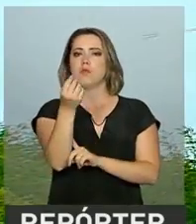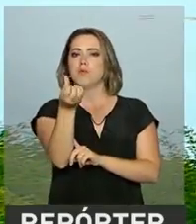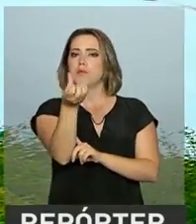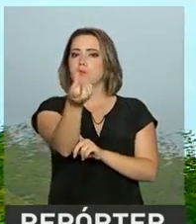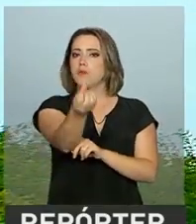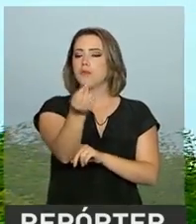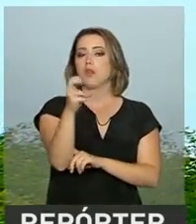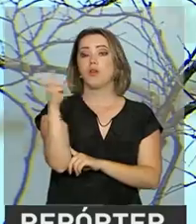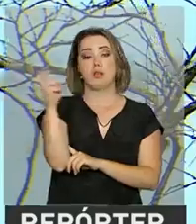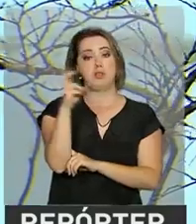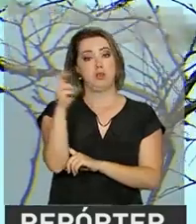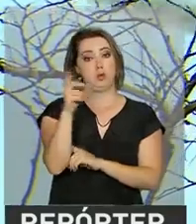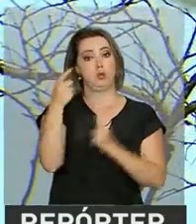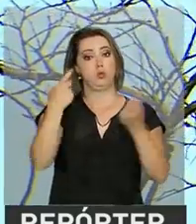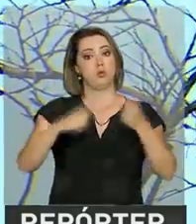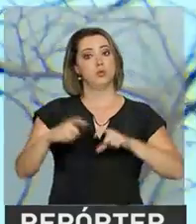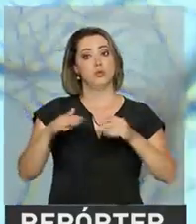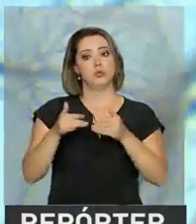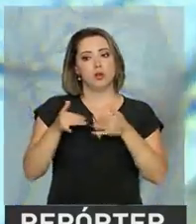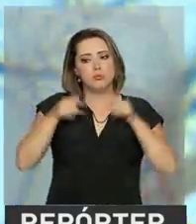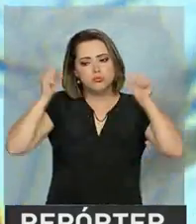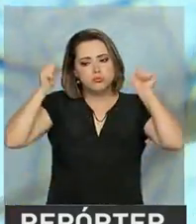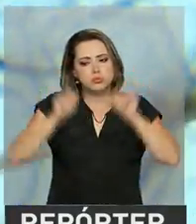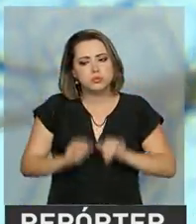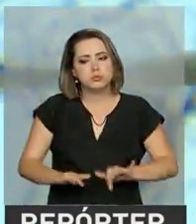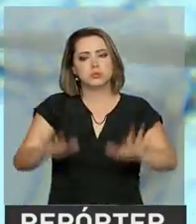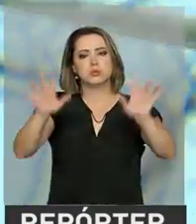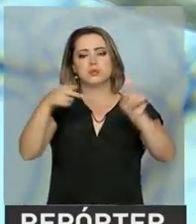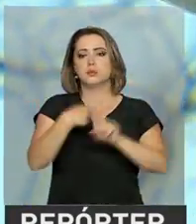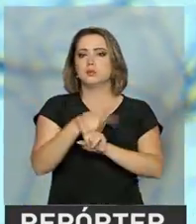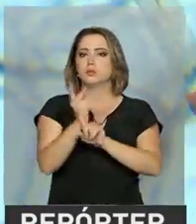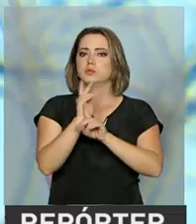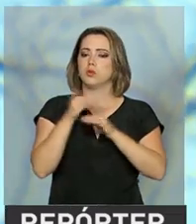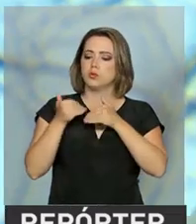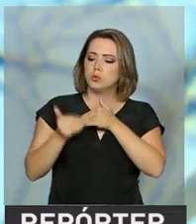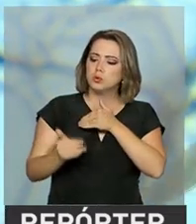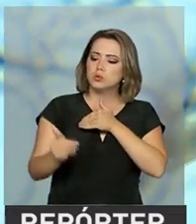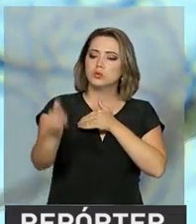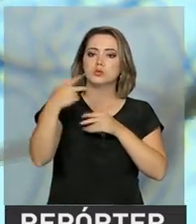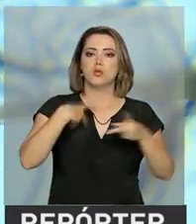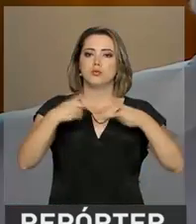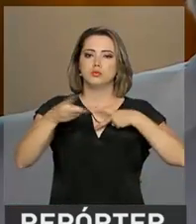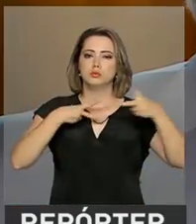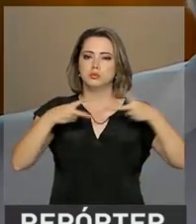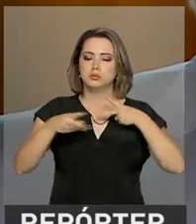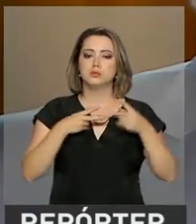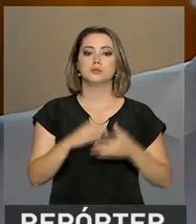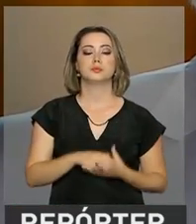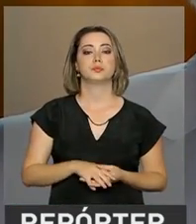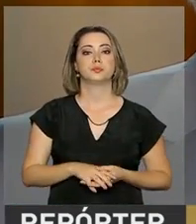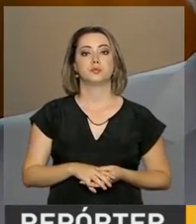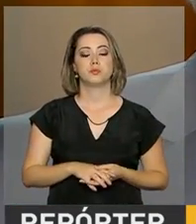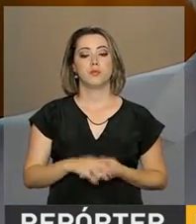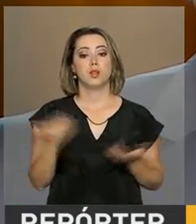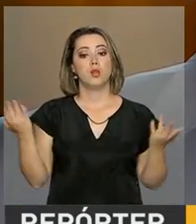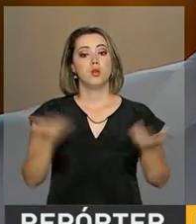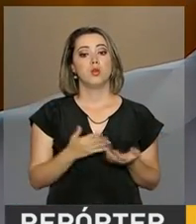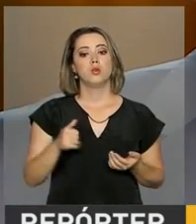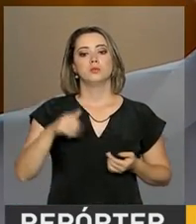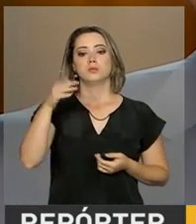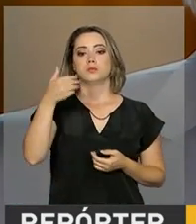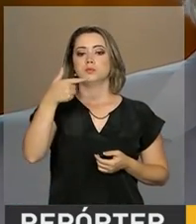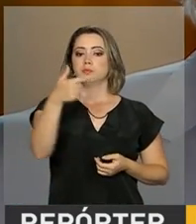alcançou o quinto lugar em expansão mundial. E a ideia é seguir no rastro do vento. Hoje, mais de 7%